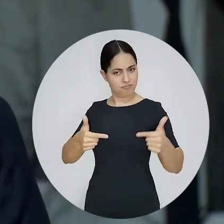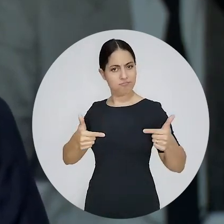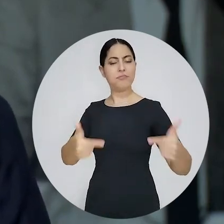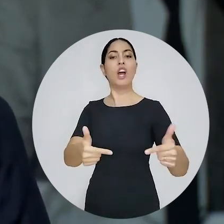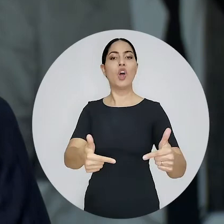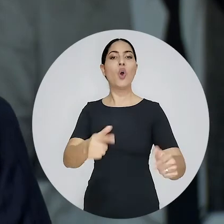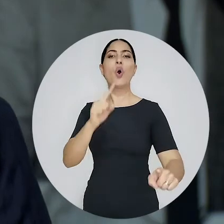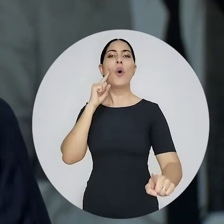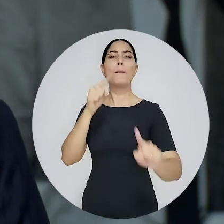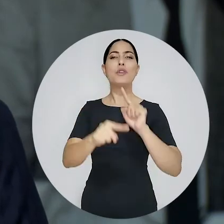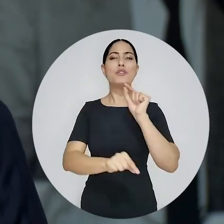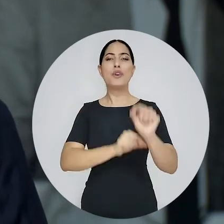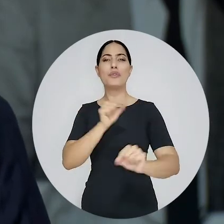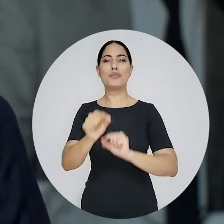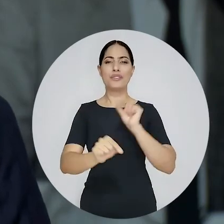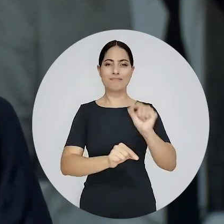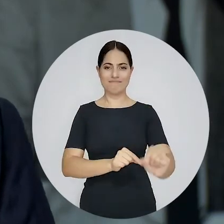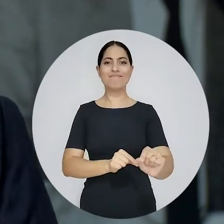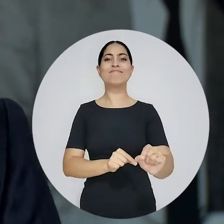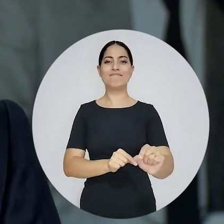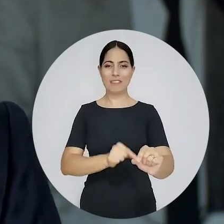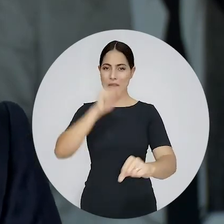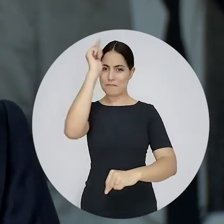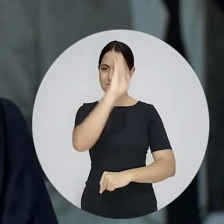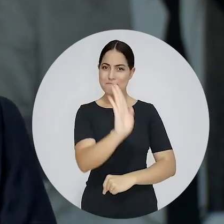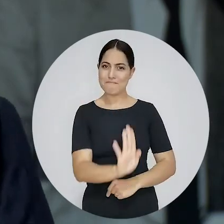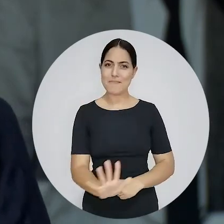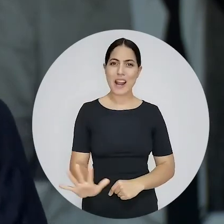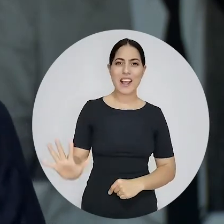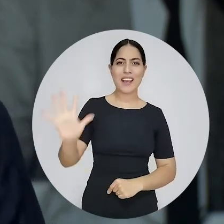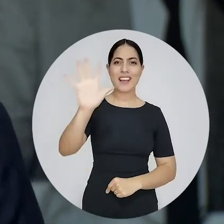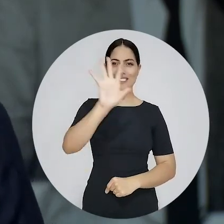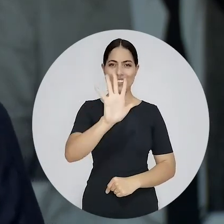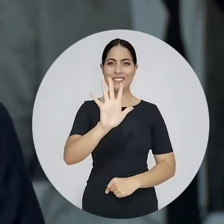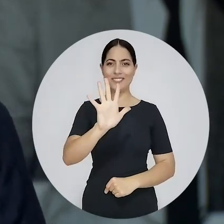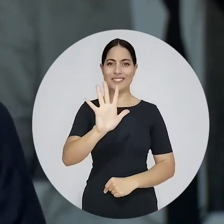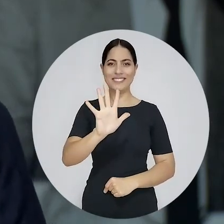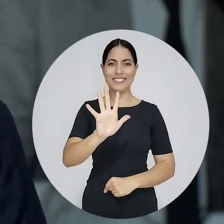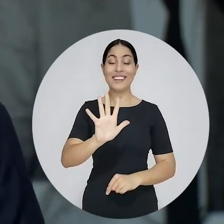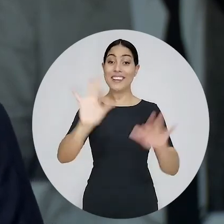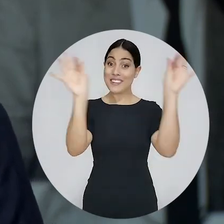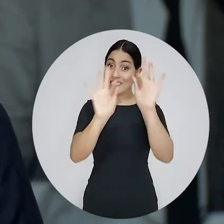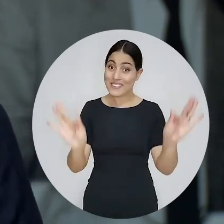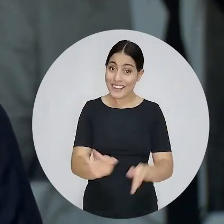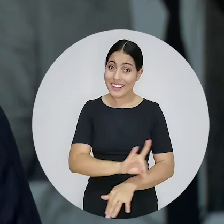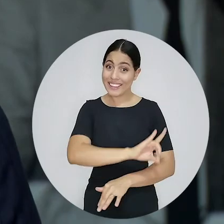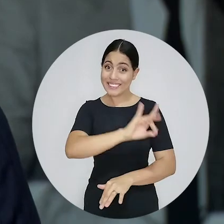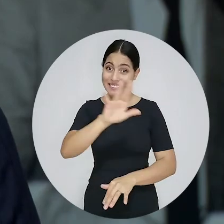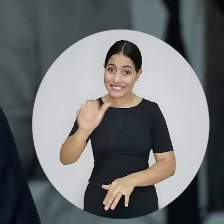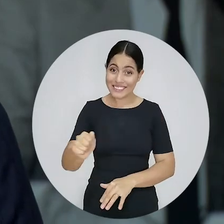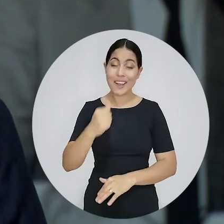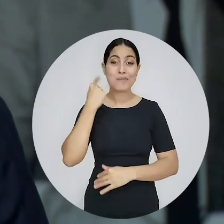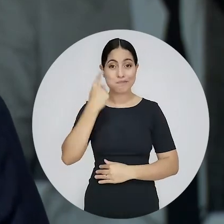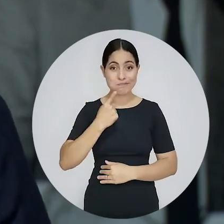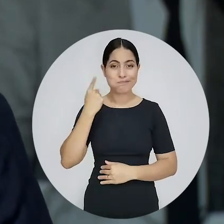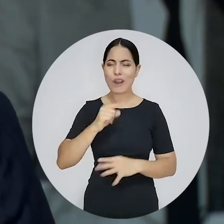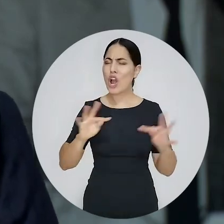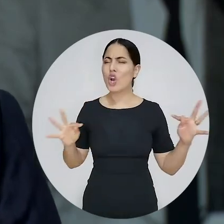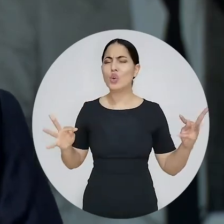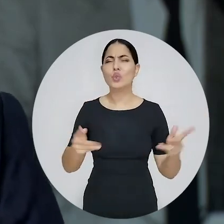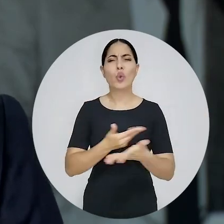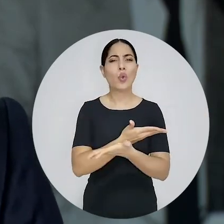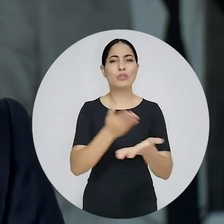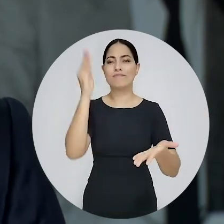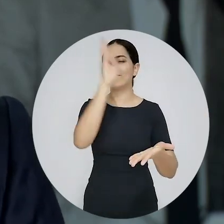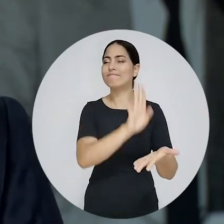A sua maior contribuição é com um sonho chamado Brasil. Feliz dia do advogado a todos